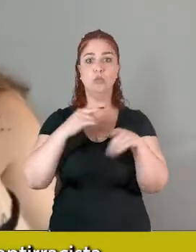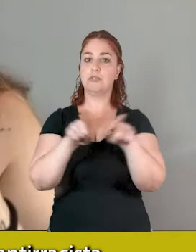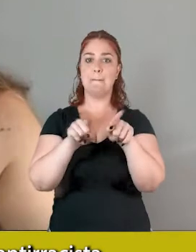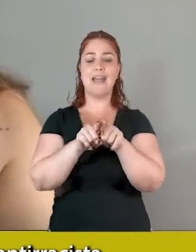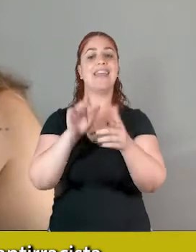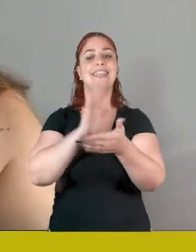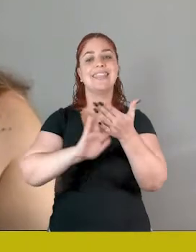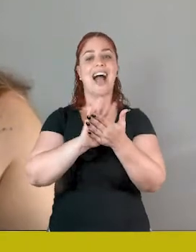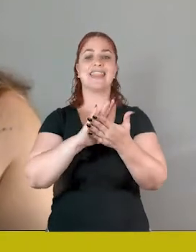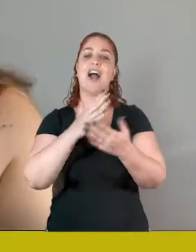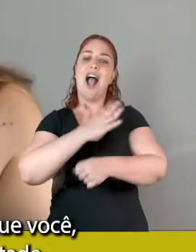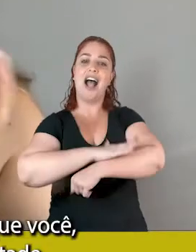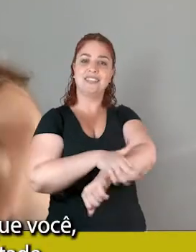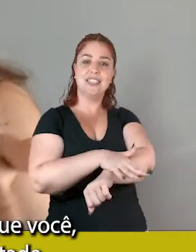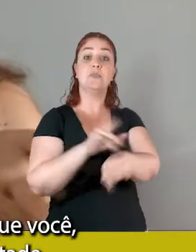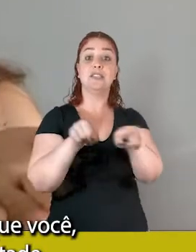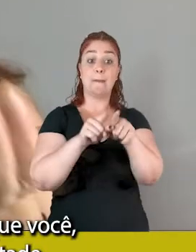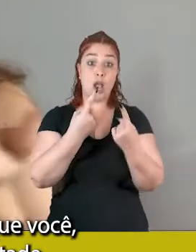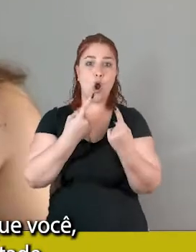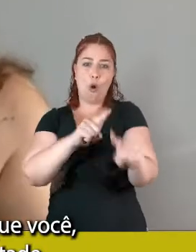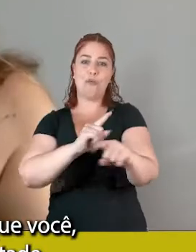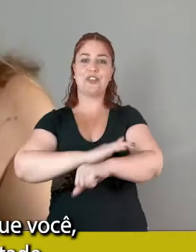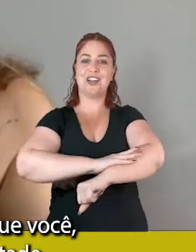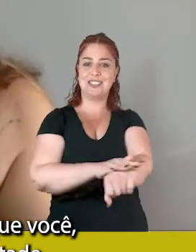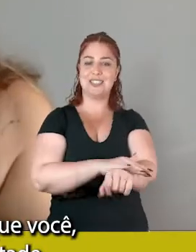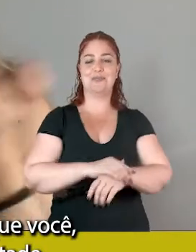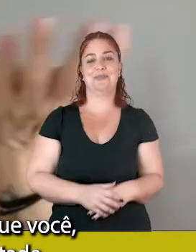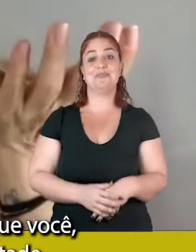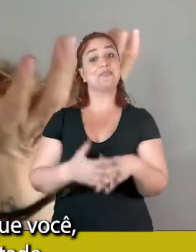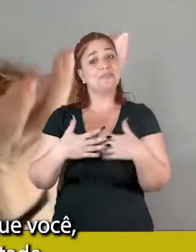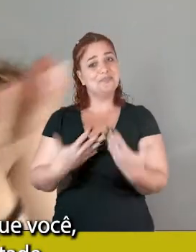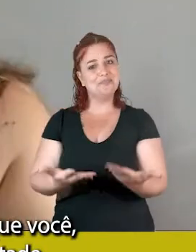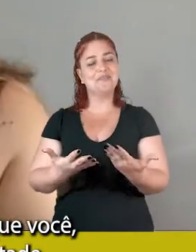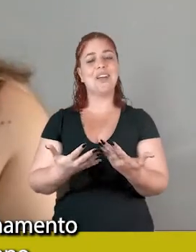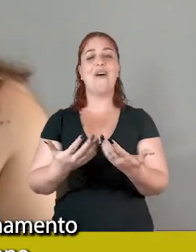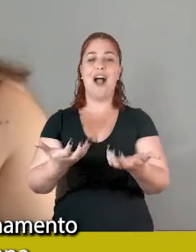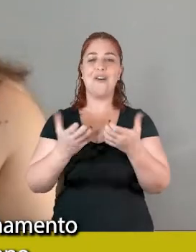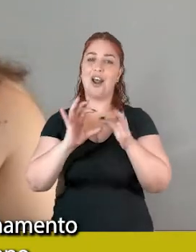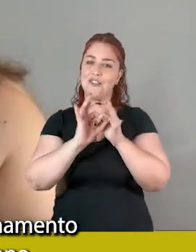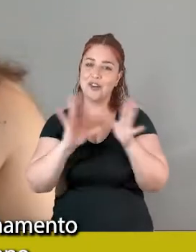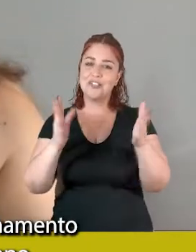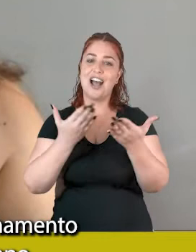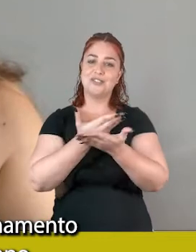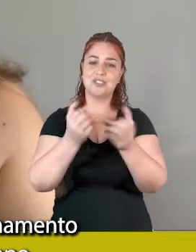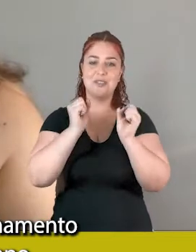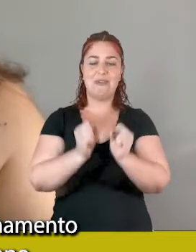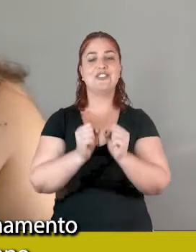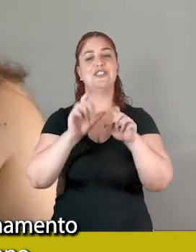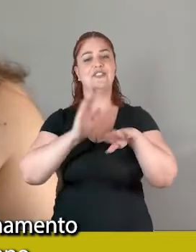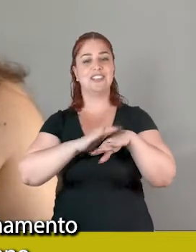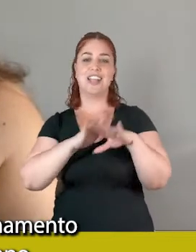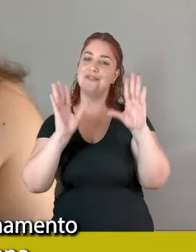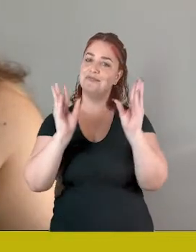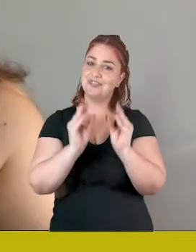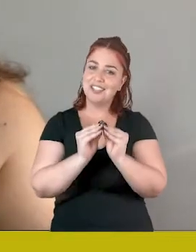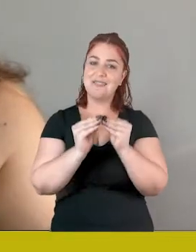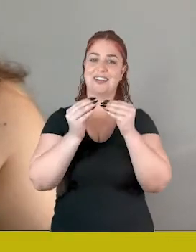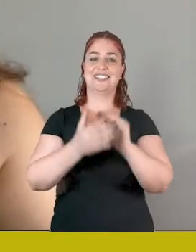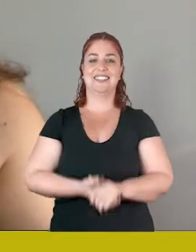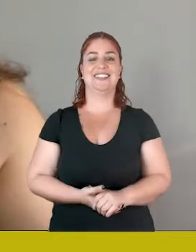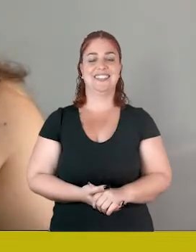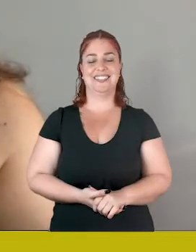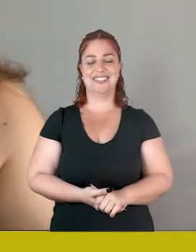mas ser antirracista, então, com isso, queria, Aranha, que você fique à vontade para fazer algum fechamento aqui do nosso papo.